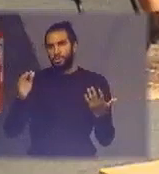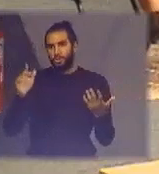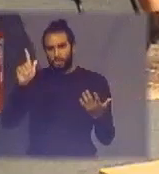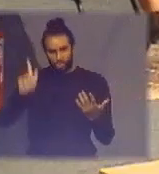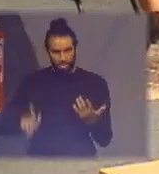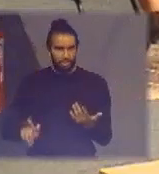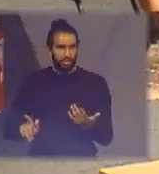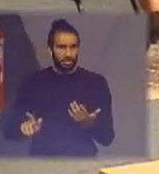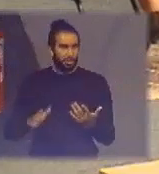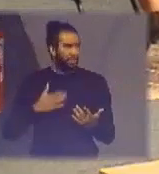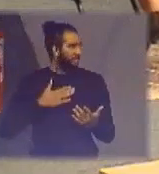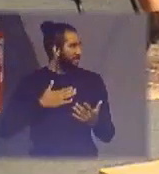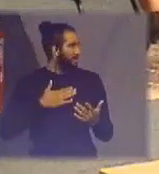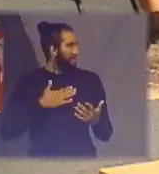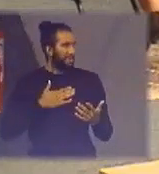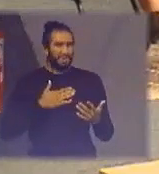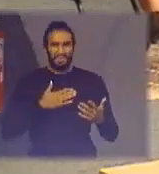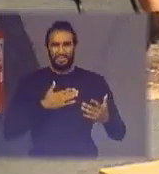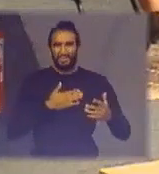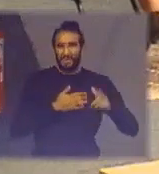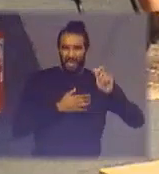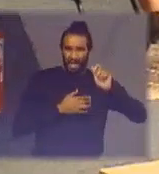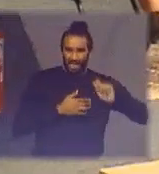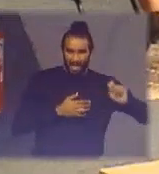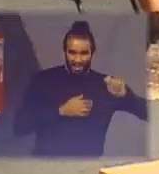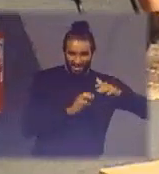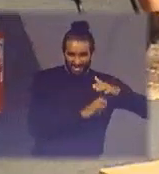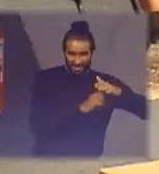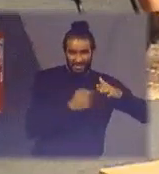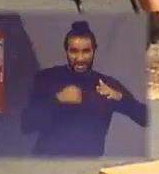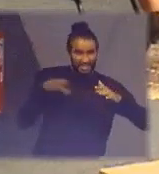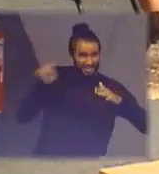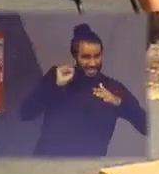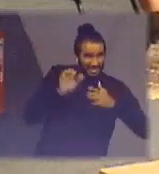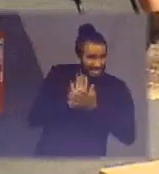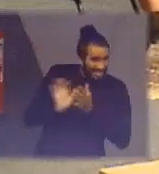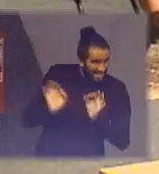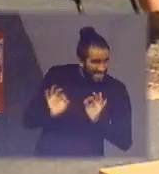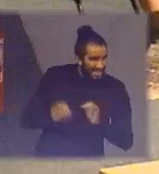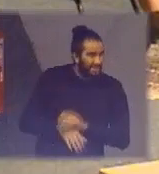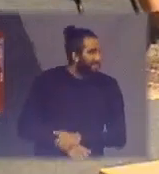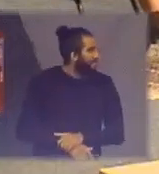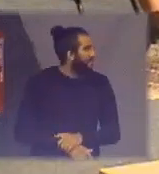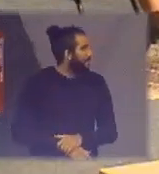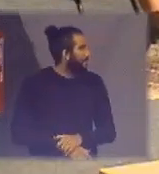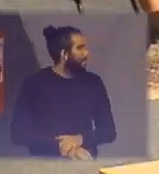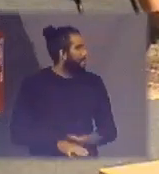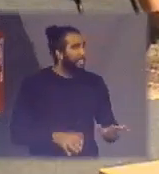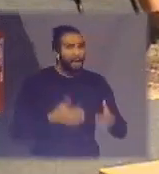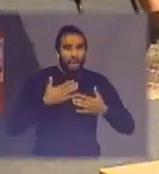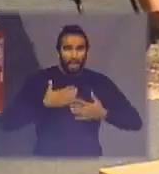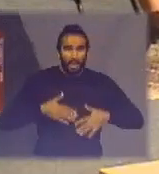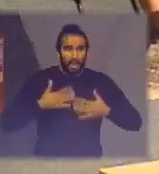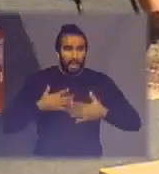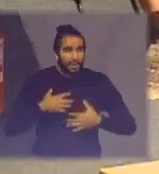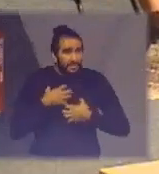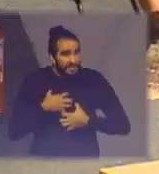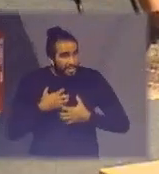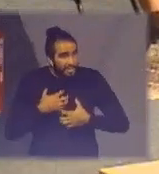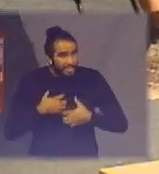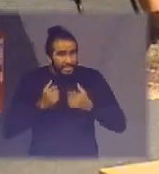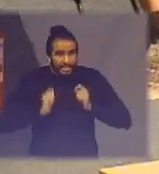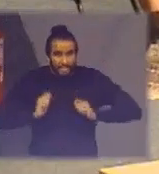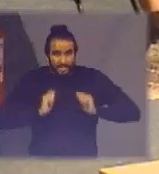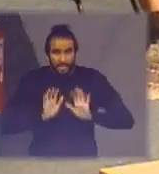não me ouçam falando isso eu vou pedir ao público que não fique ansioso não vai dar para responder as 32